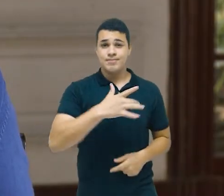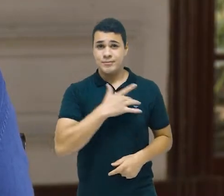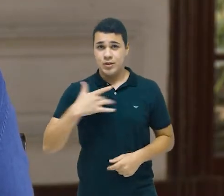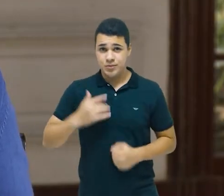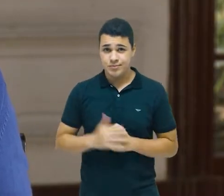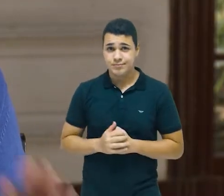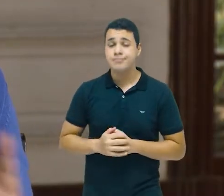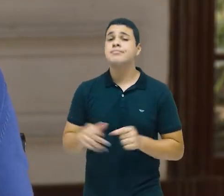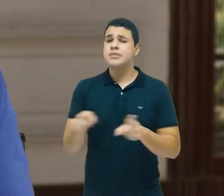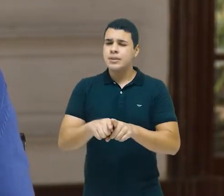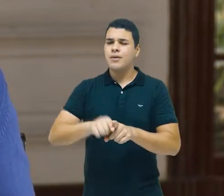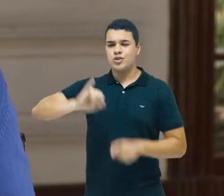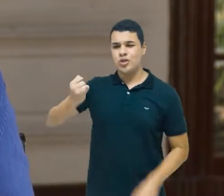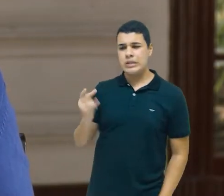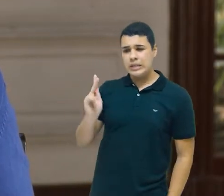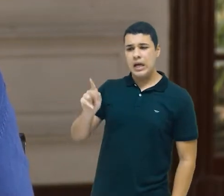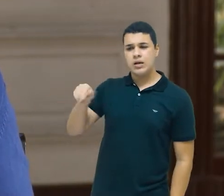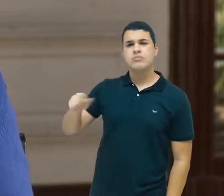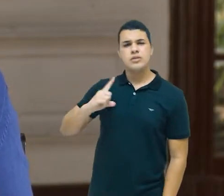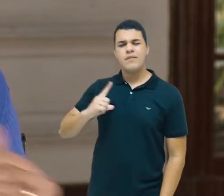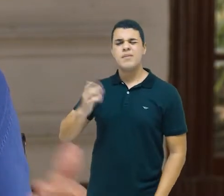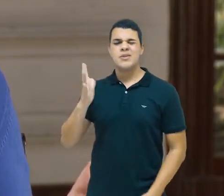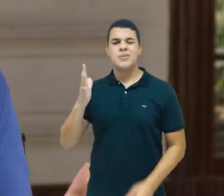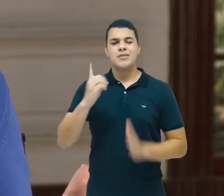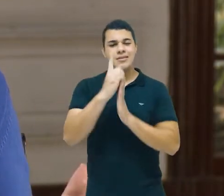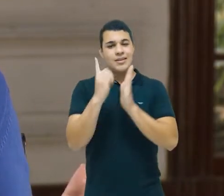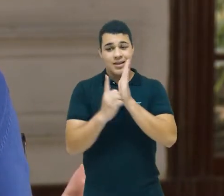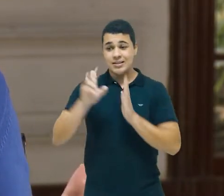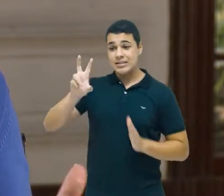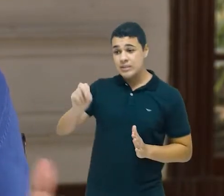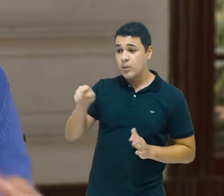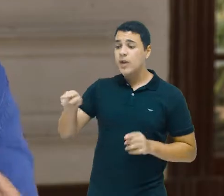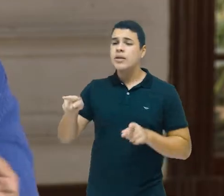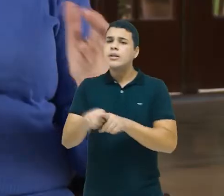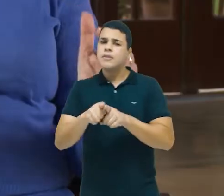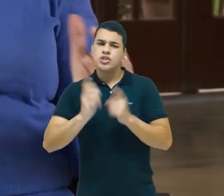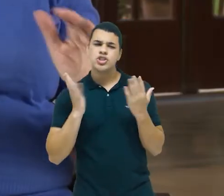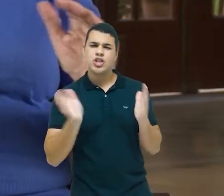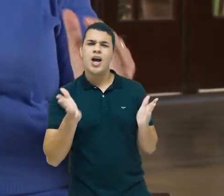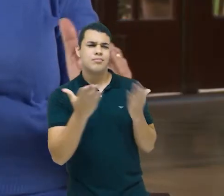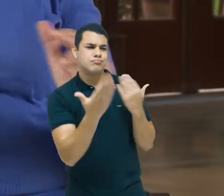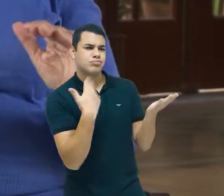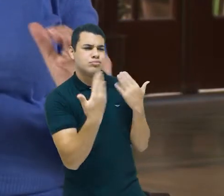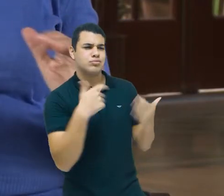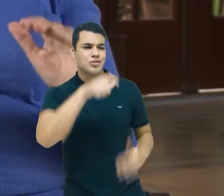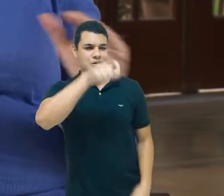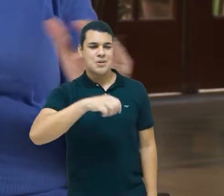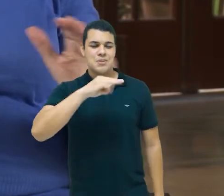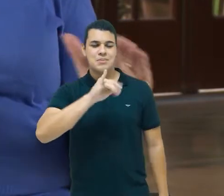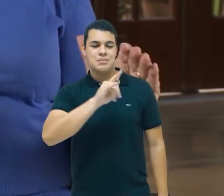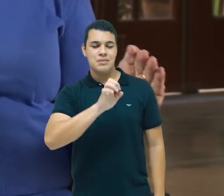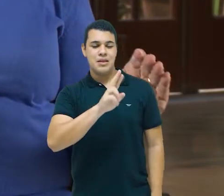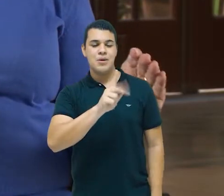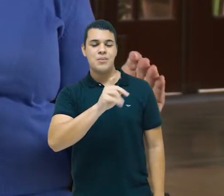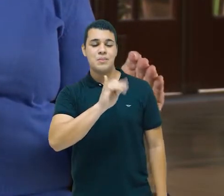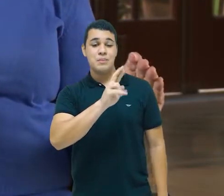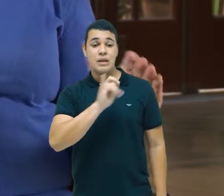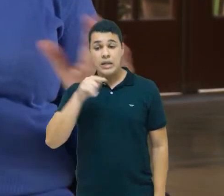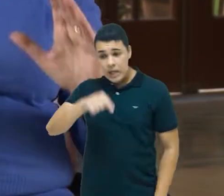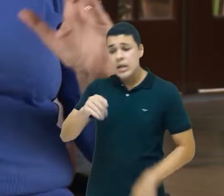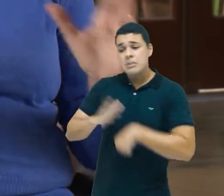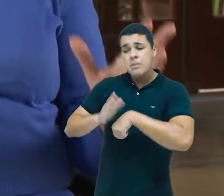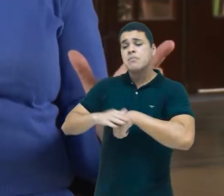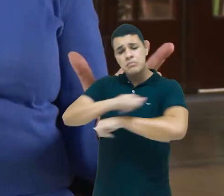Juscelino Kubitschek, já na década de 50, dialogou com o Miguel Pereira e disse o seguinte, não, o Brasil não será um grande